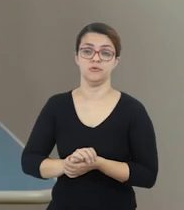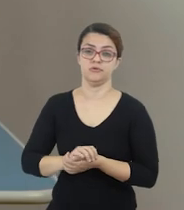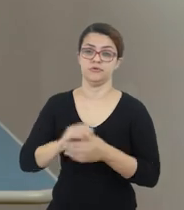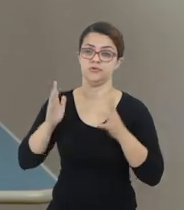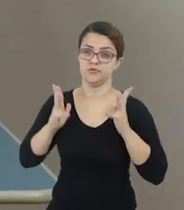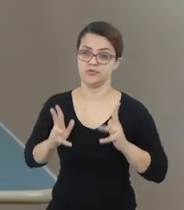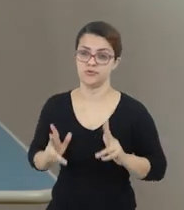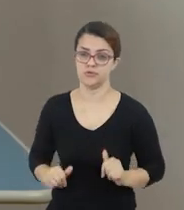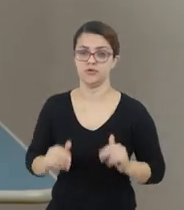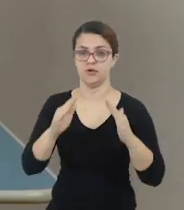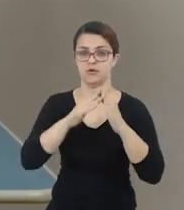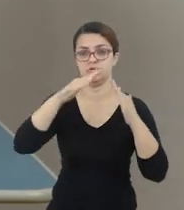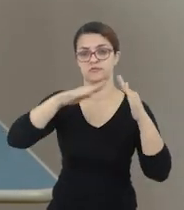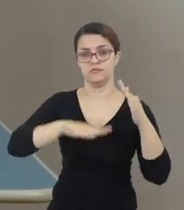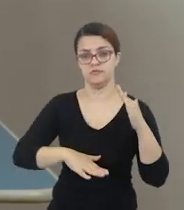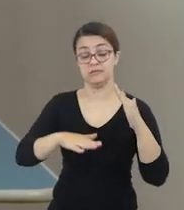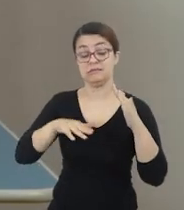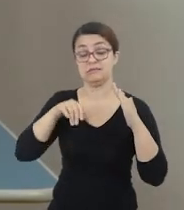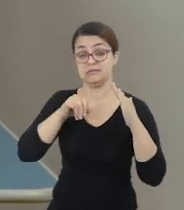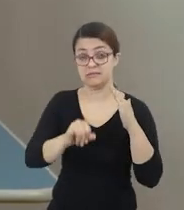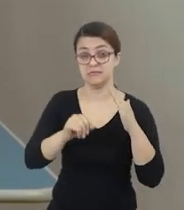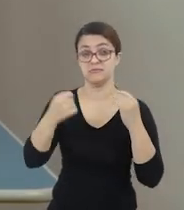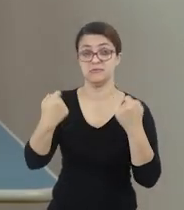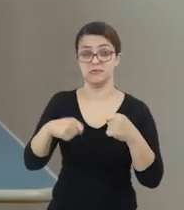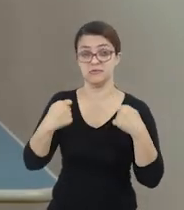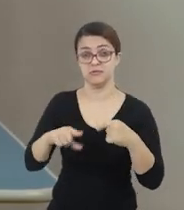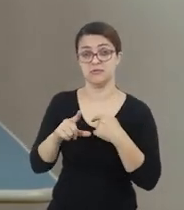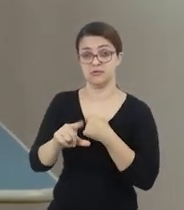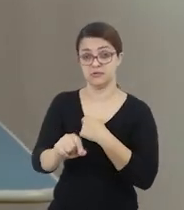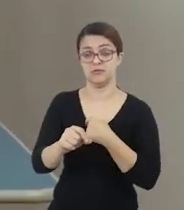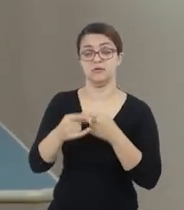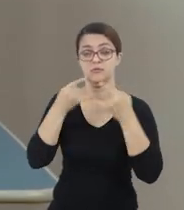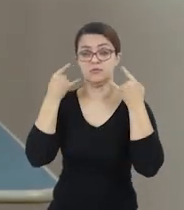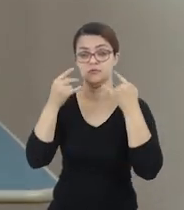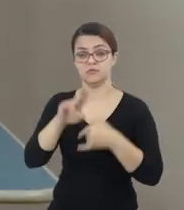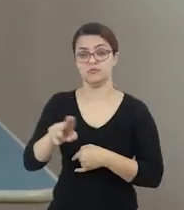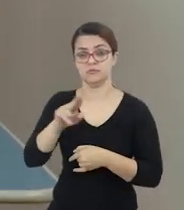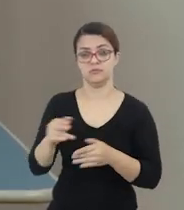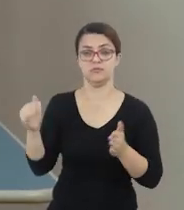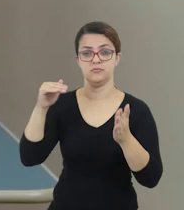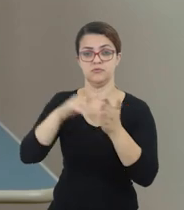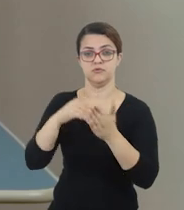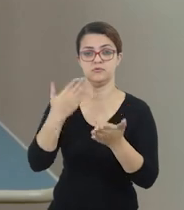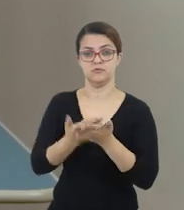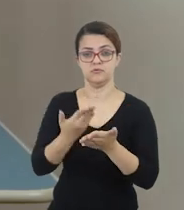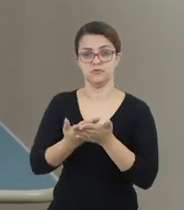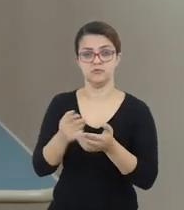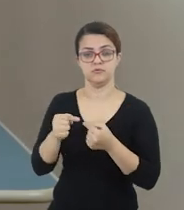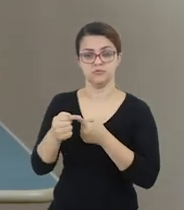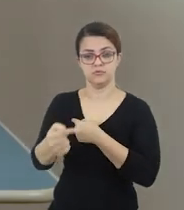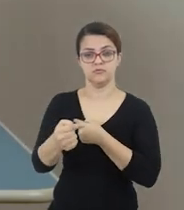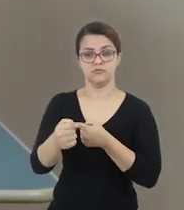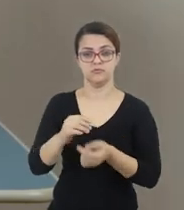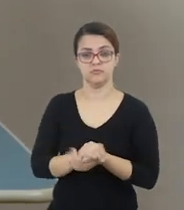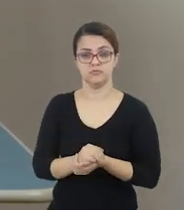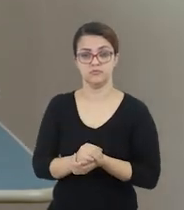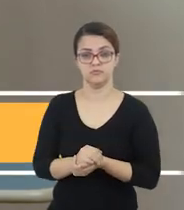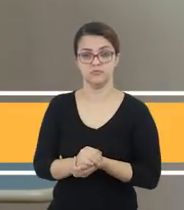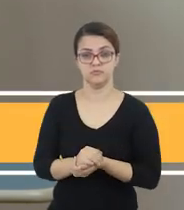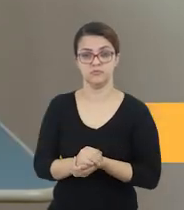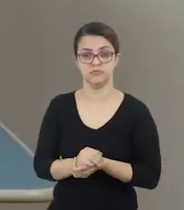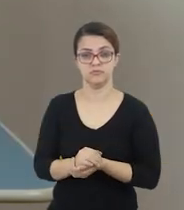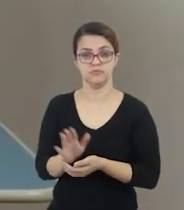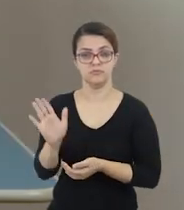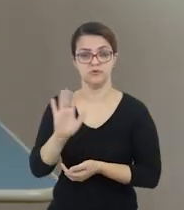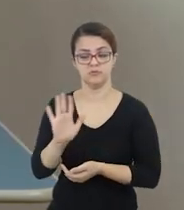higiene, ficar em casa e se precisar sair, usem máscara. Até a semana que vem. Uma ótima atividade